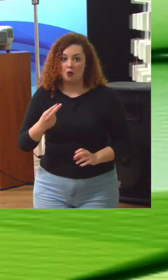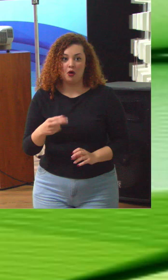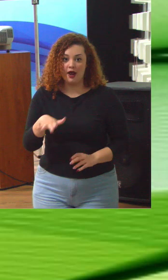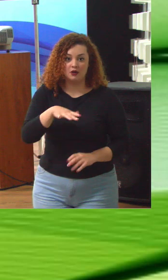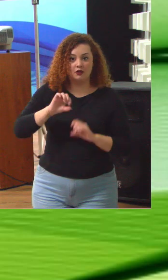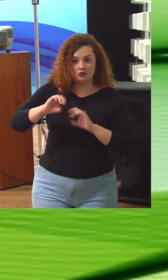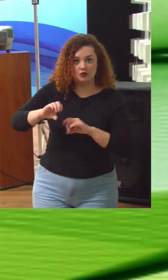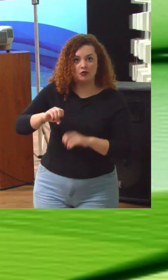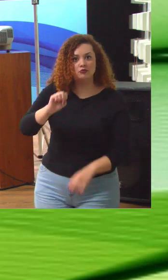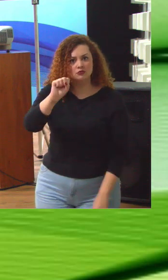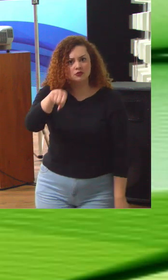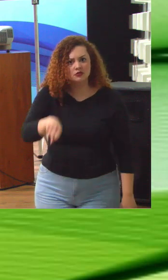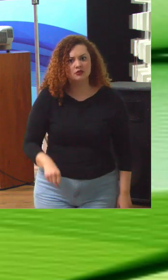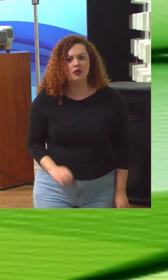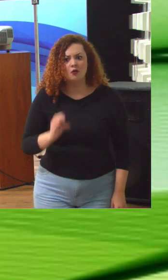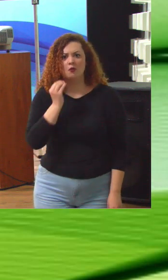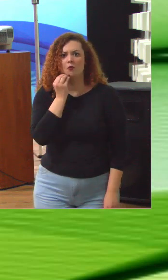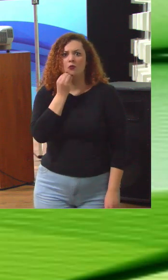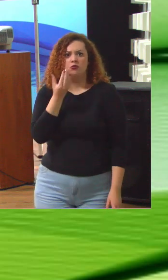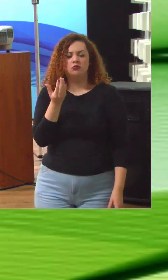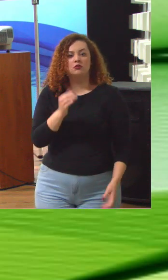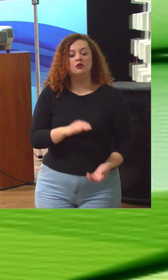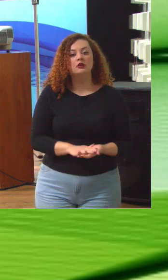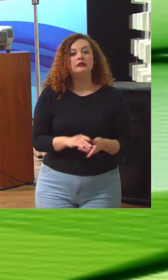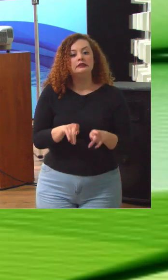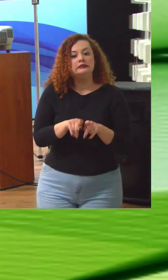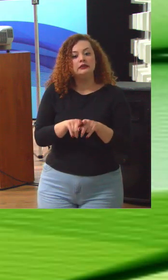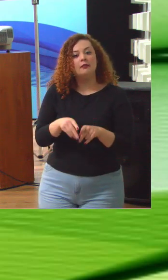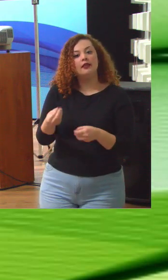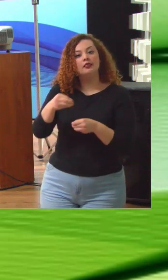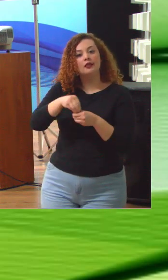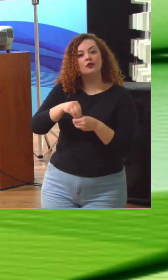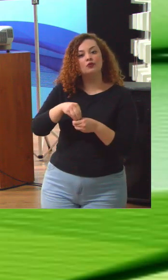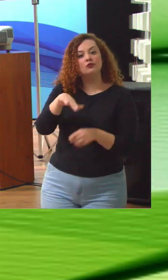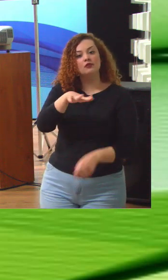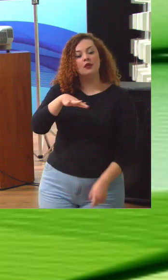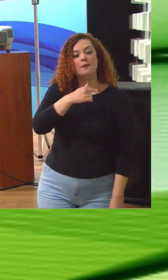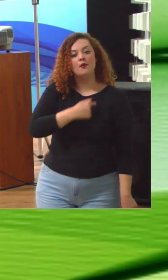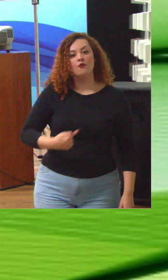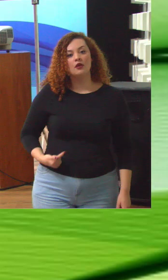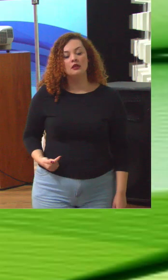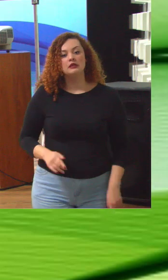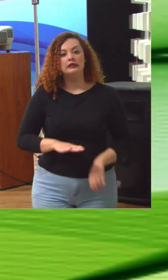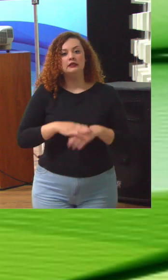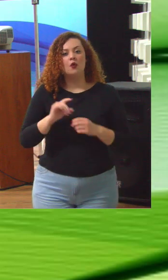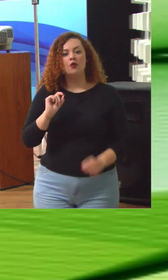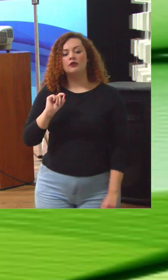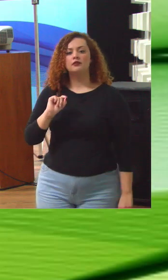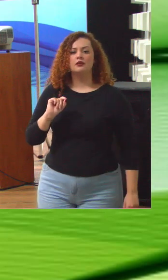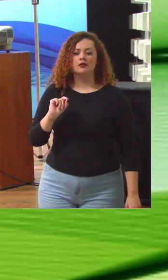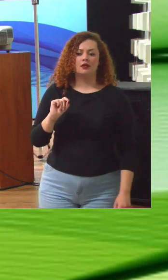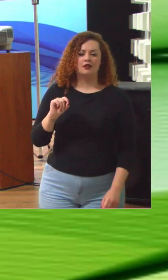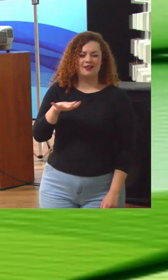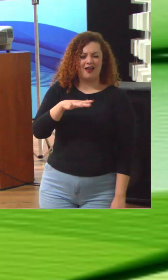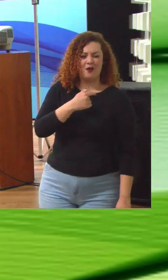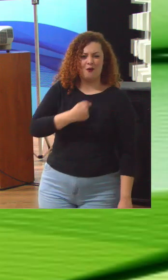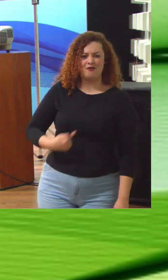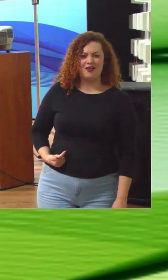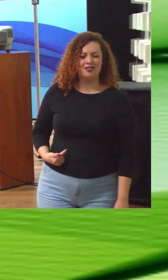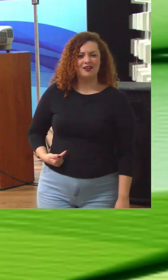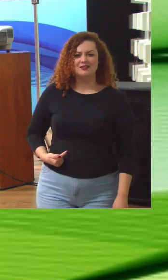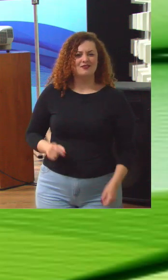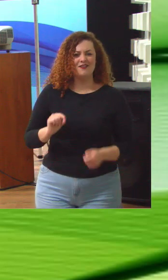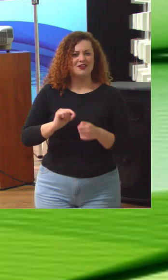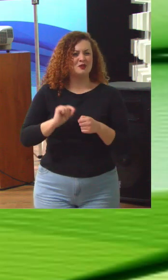eles também estão lá nesse ambiente da governança e o que é que esse ambiente da governança vai afinal de